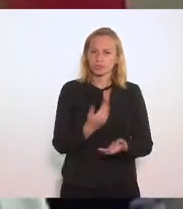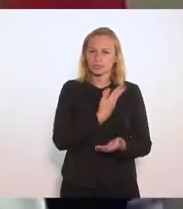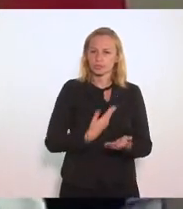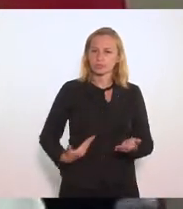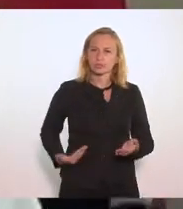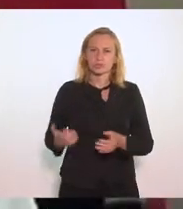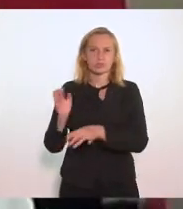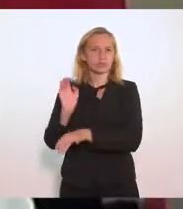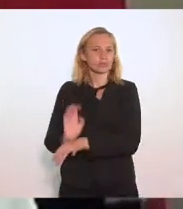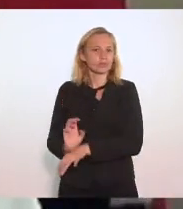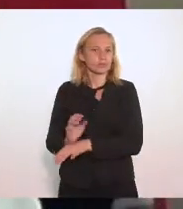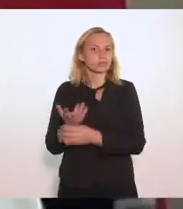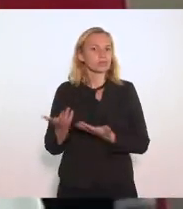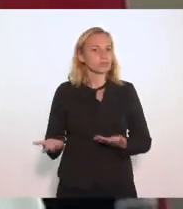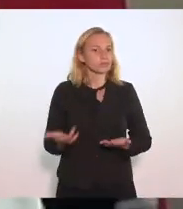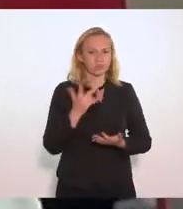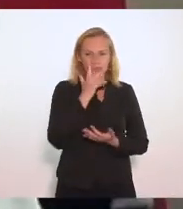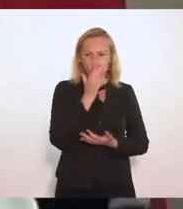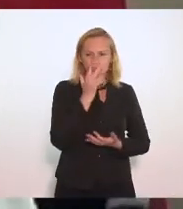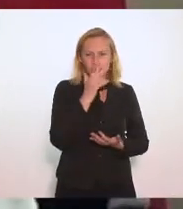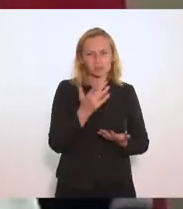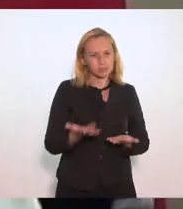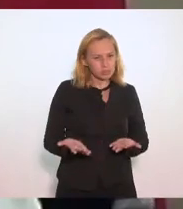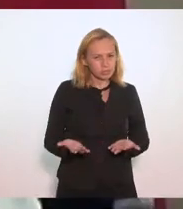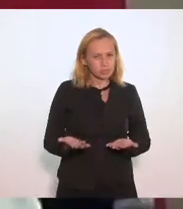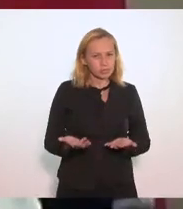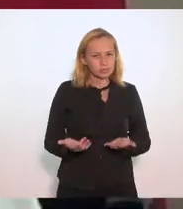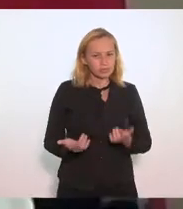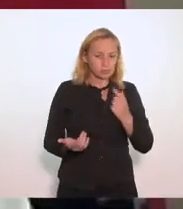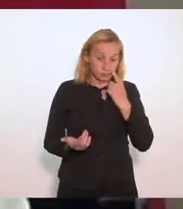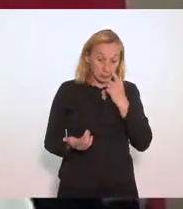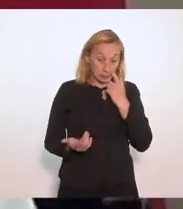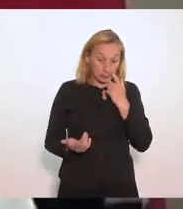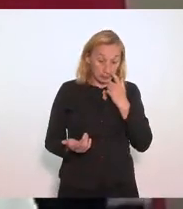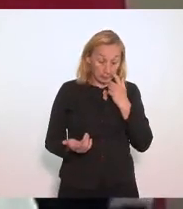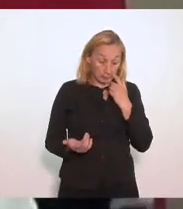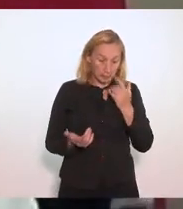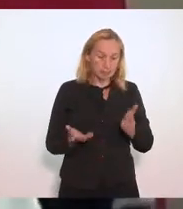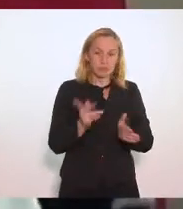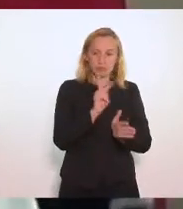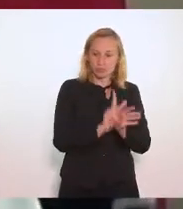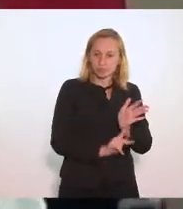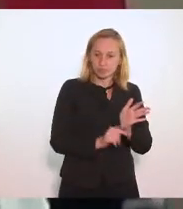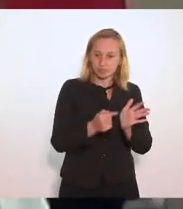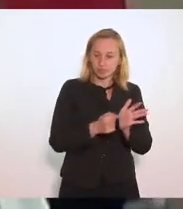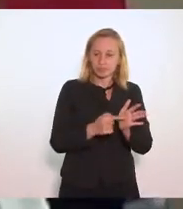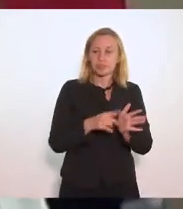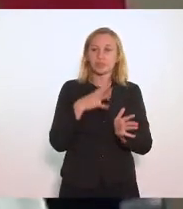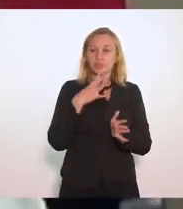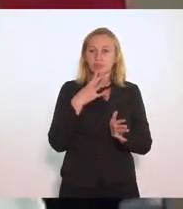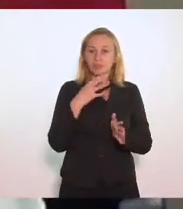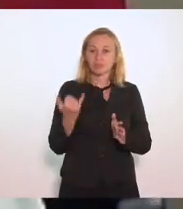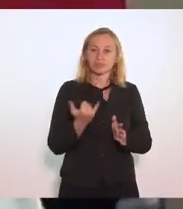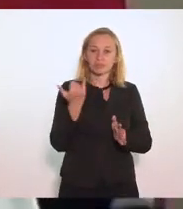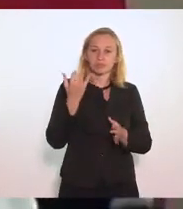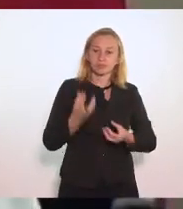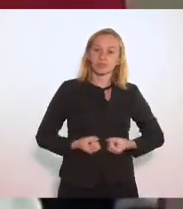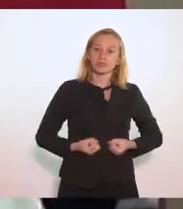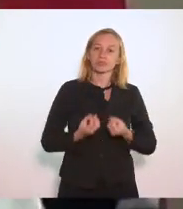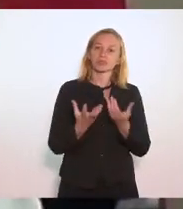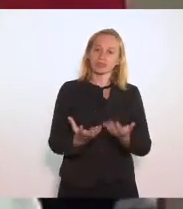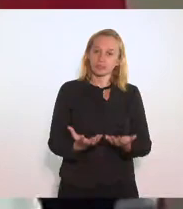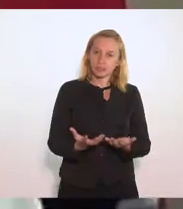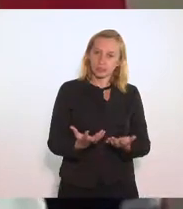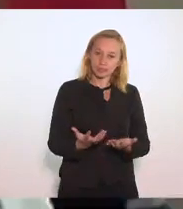estado então me parece como o intuito do projeto reconhecer a importância da doação e de